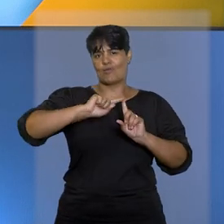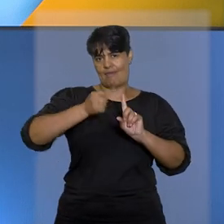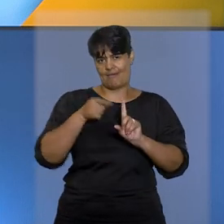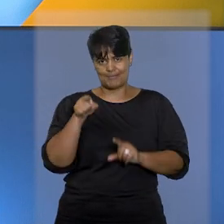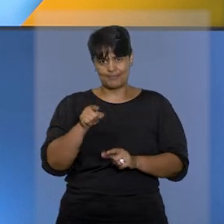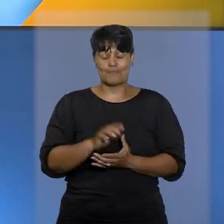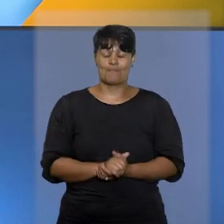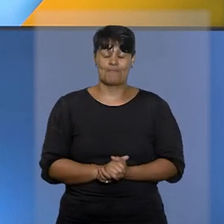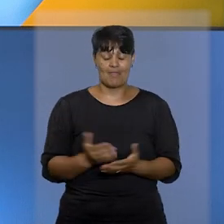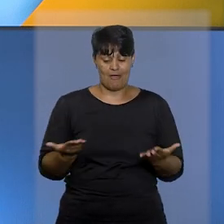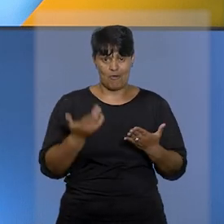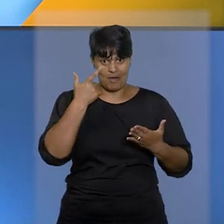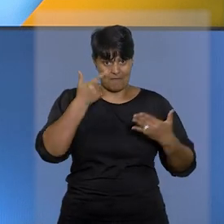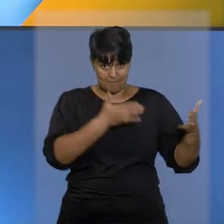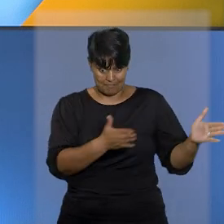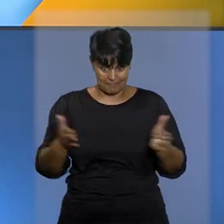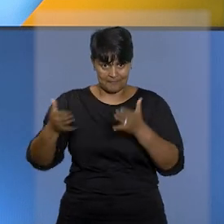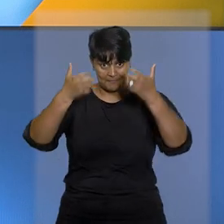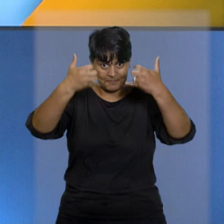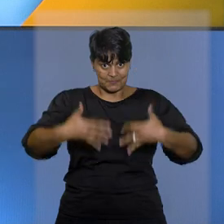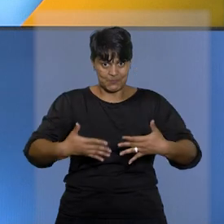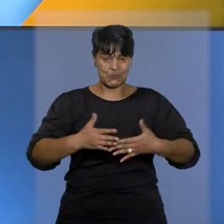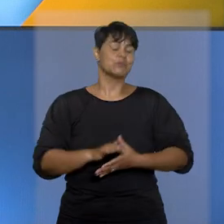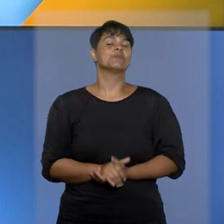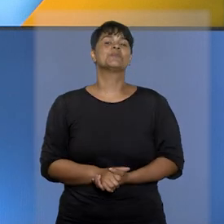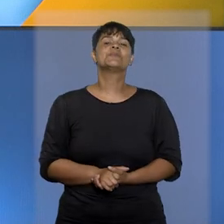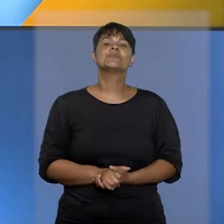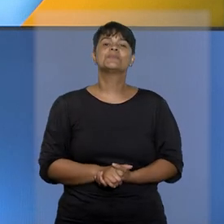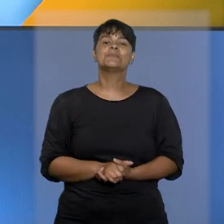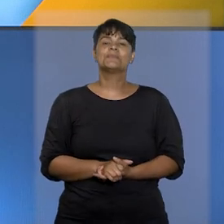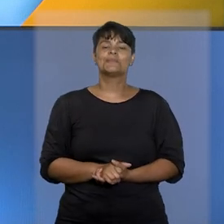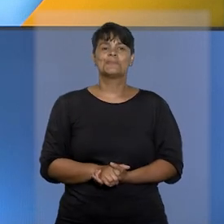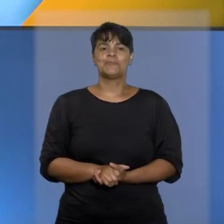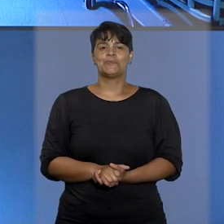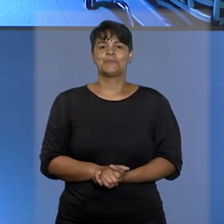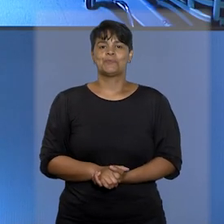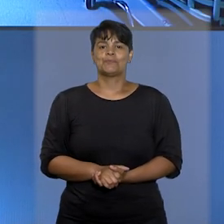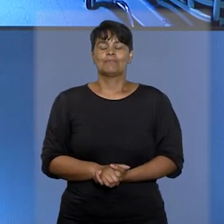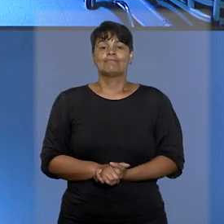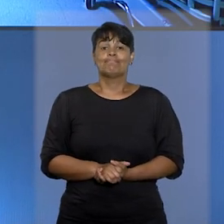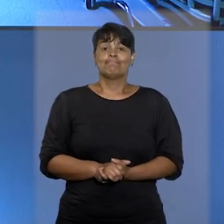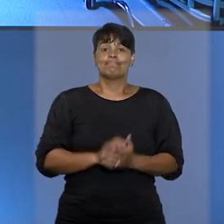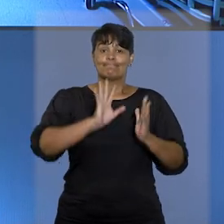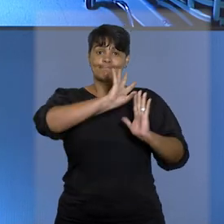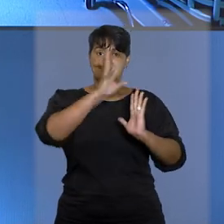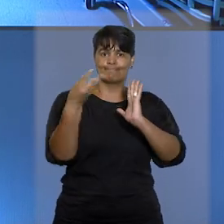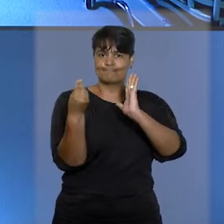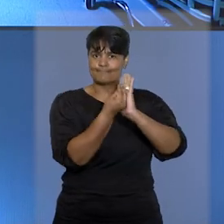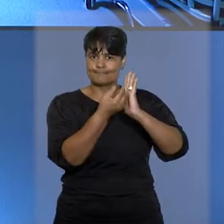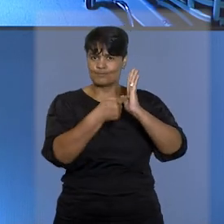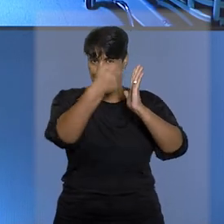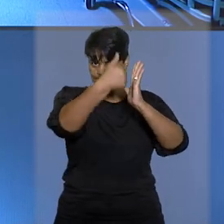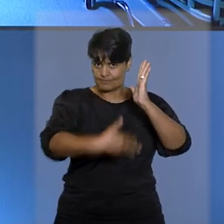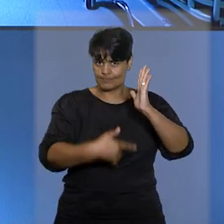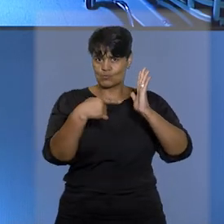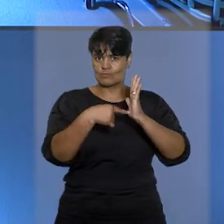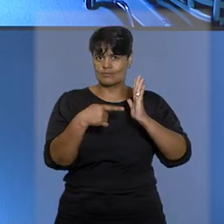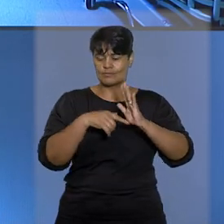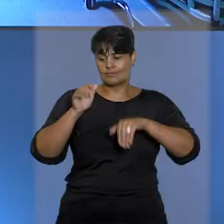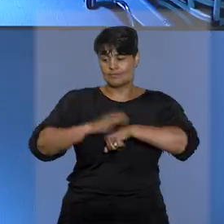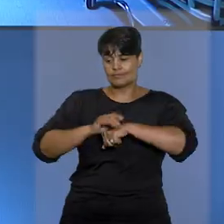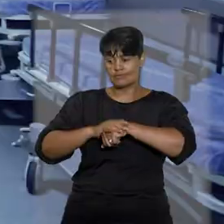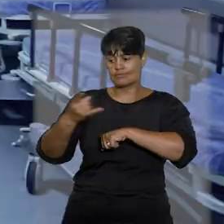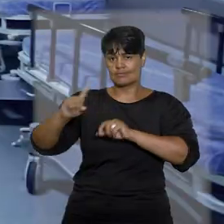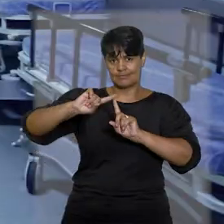gestante. A decisão você confere com a repórter Marina Campos. A ação penal apurava o crime de aborto provocado